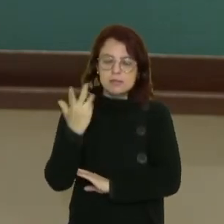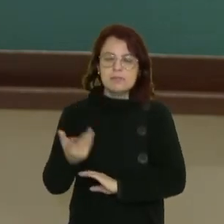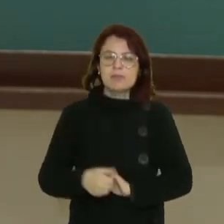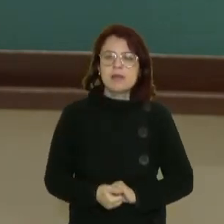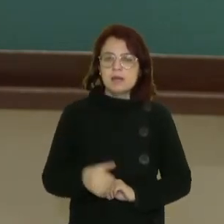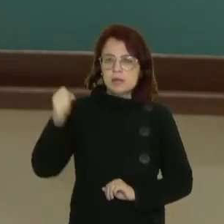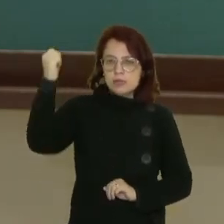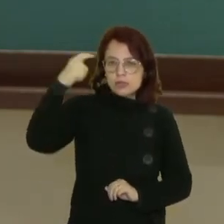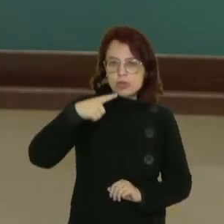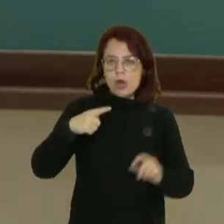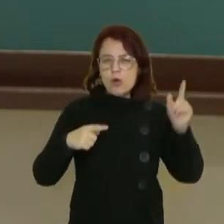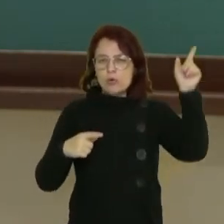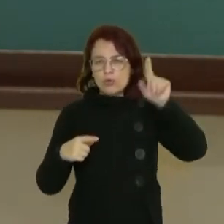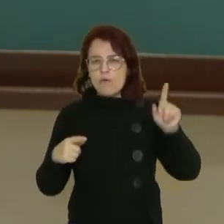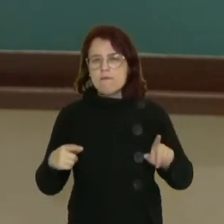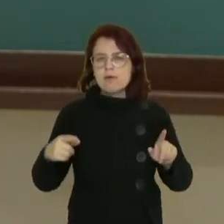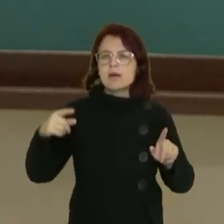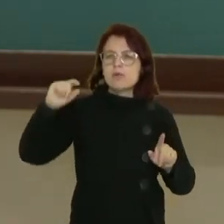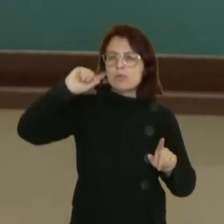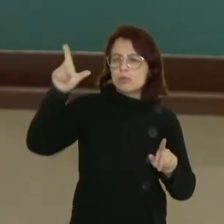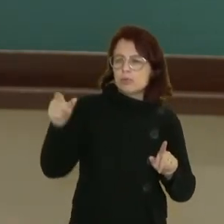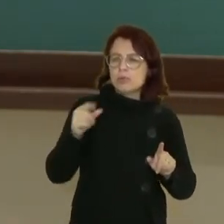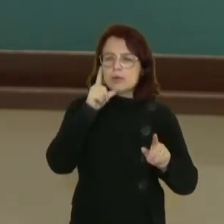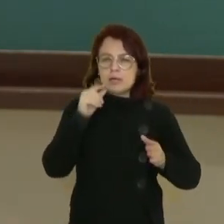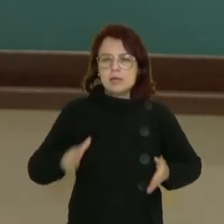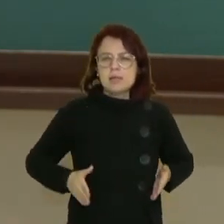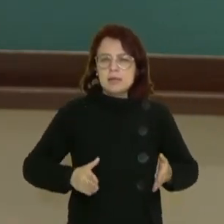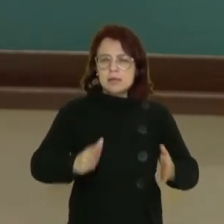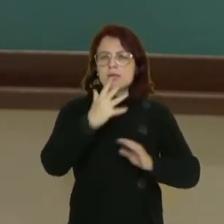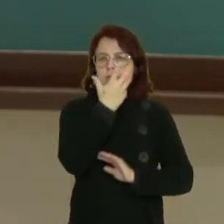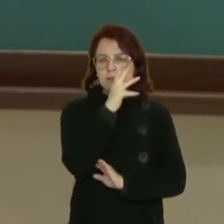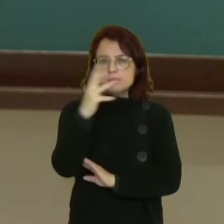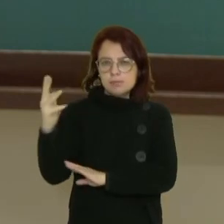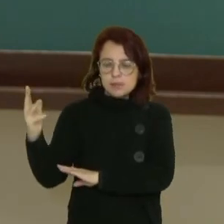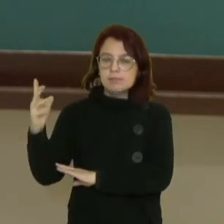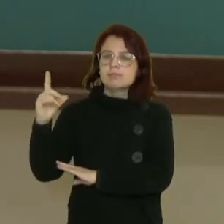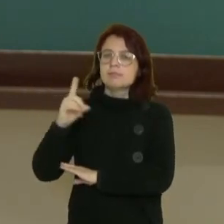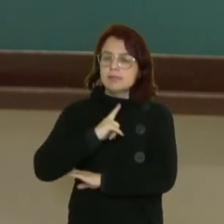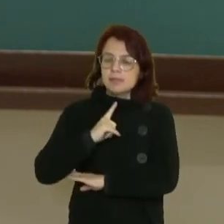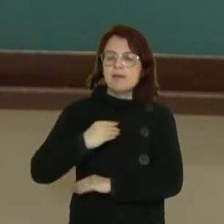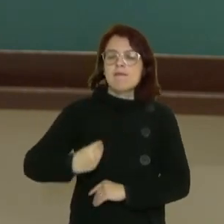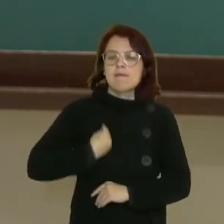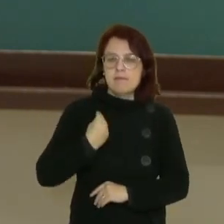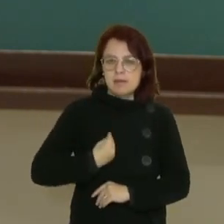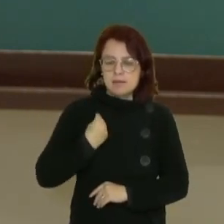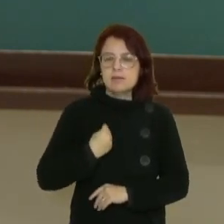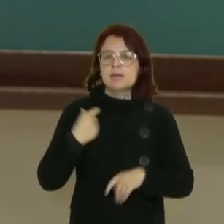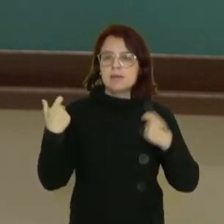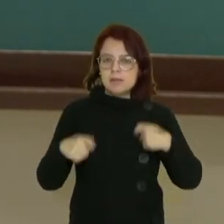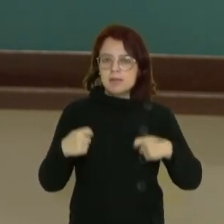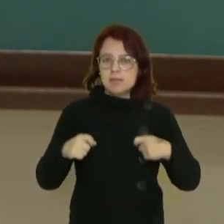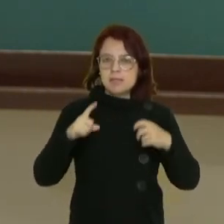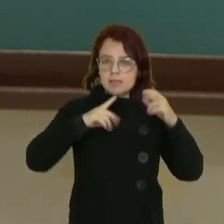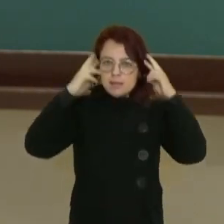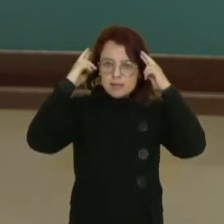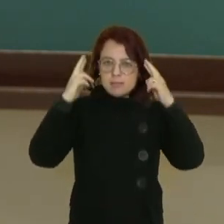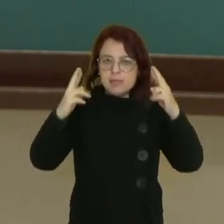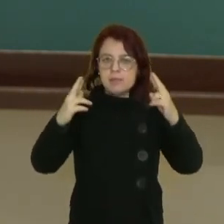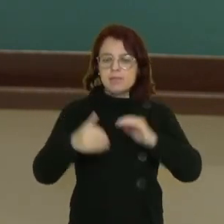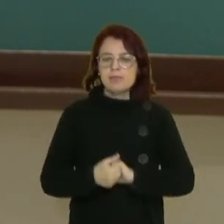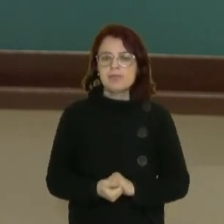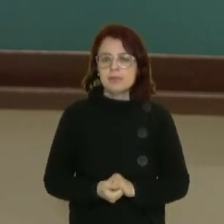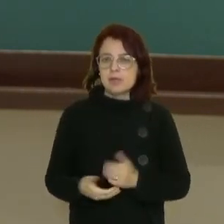o sol, trovão, a lua, o rio, as matas, tudo isso está dotado de vida e precisam ser respeitados. Bem,